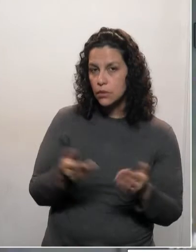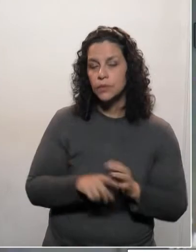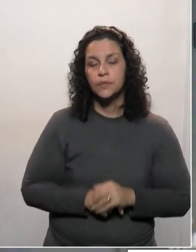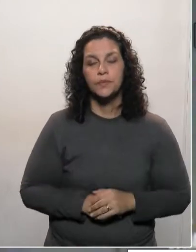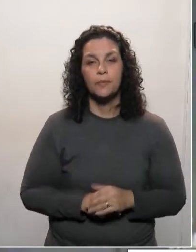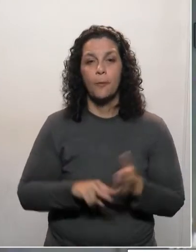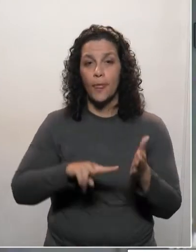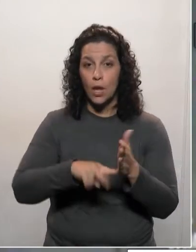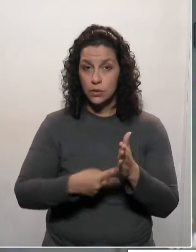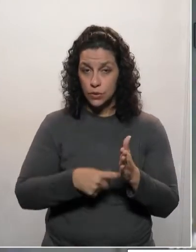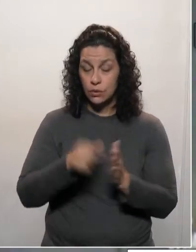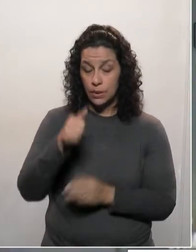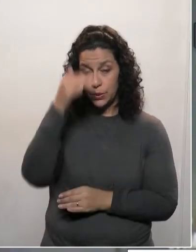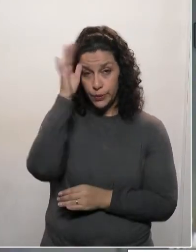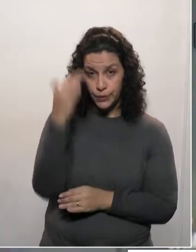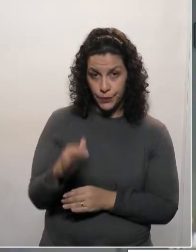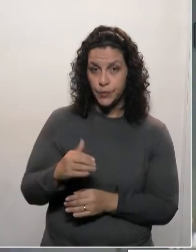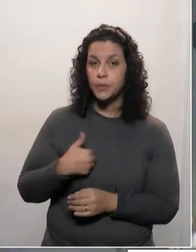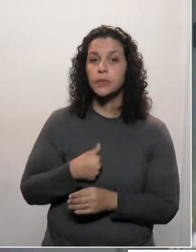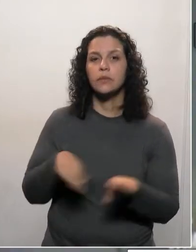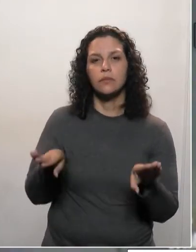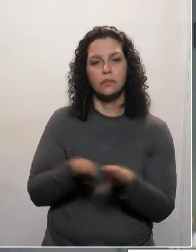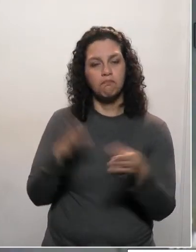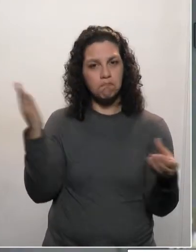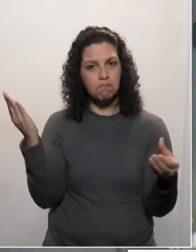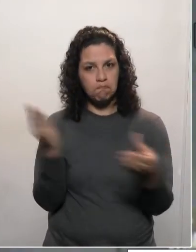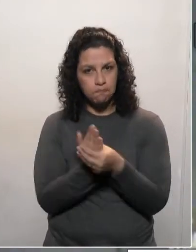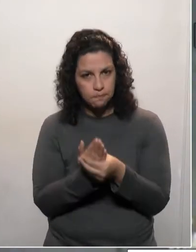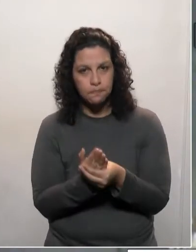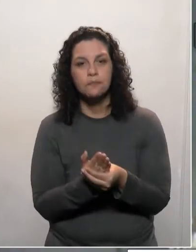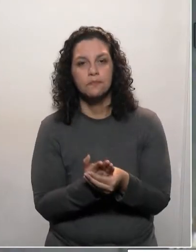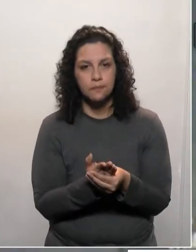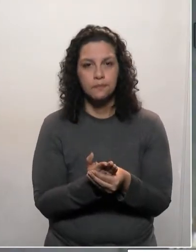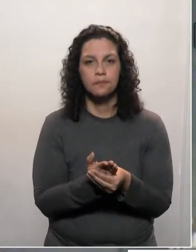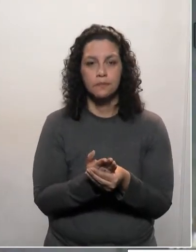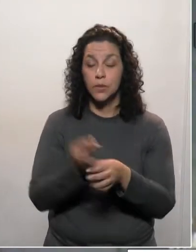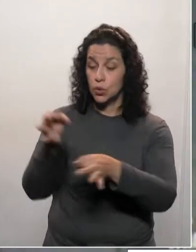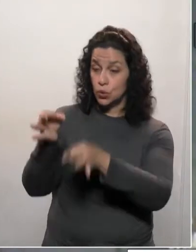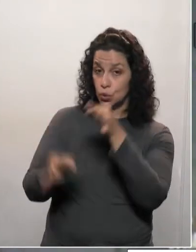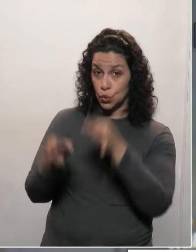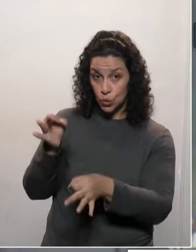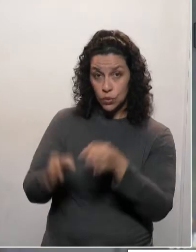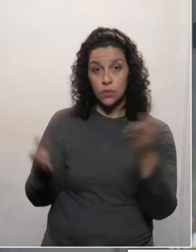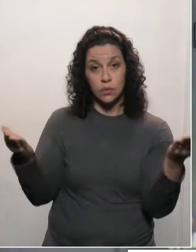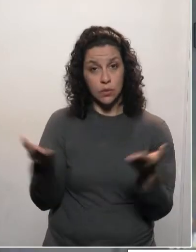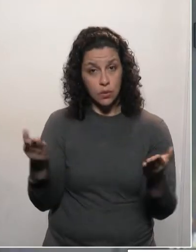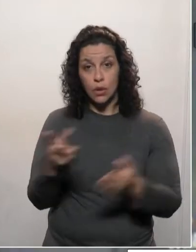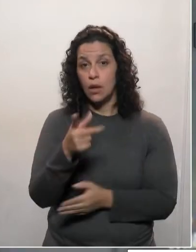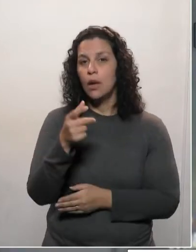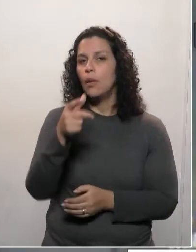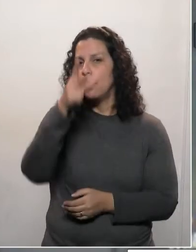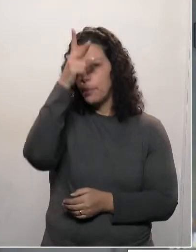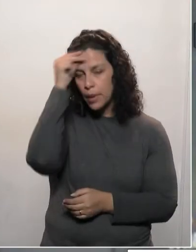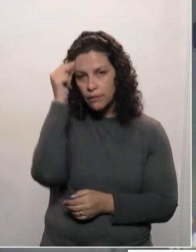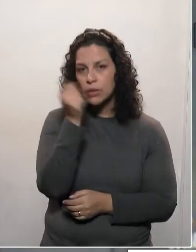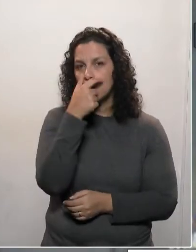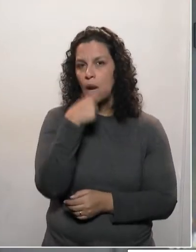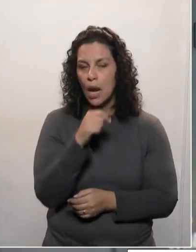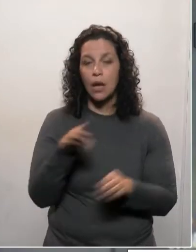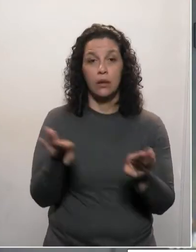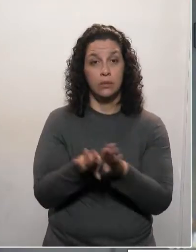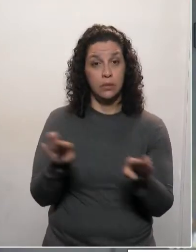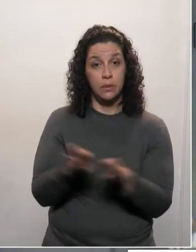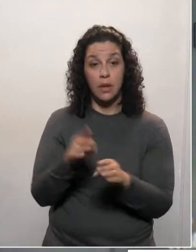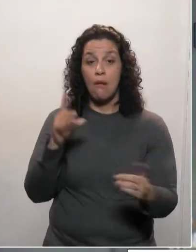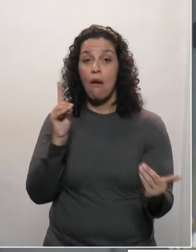o sindicato da enfermagem de Curitiba, entrasse com um processo na justiça para que o prefeito Rafael Greca atenda